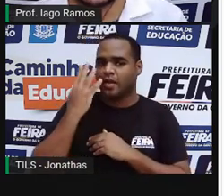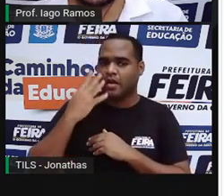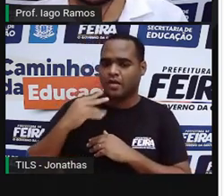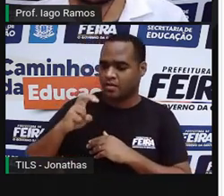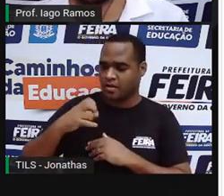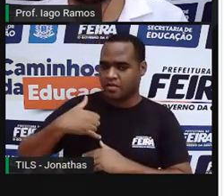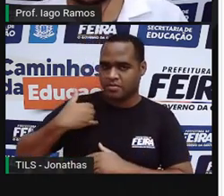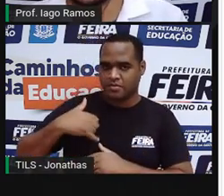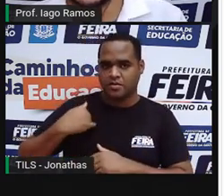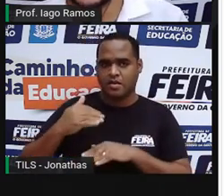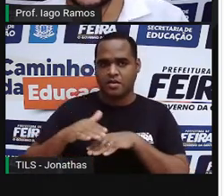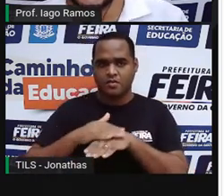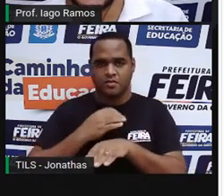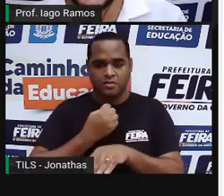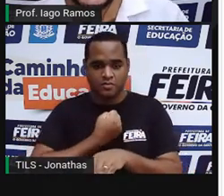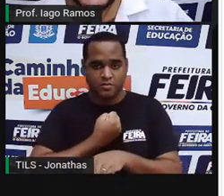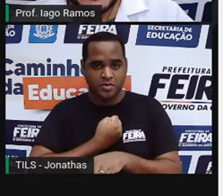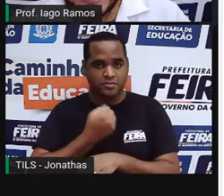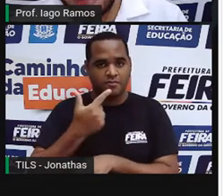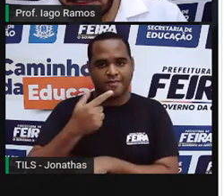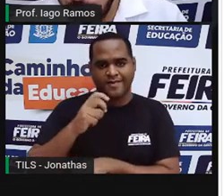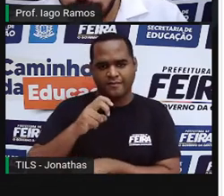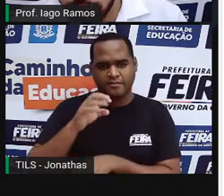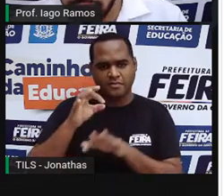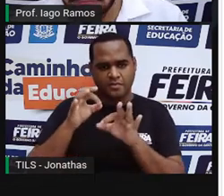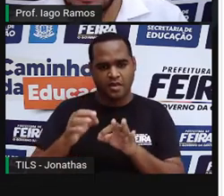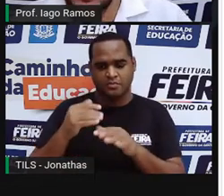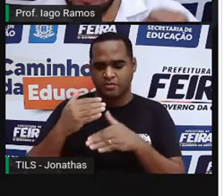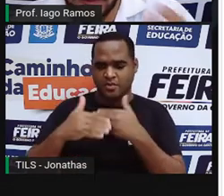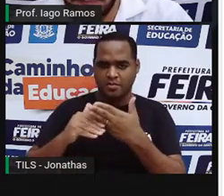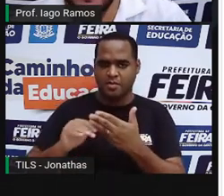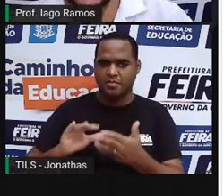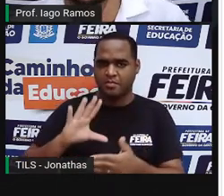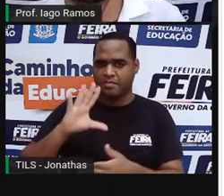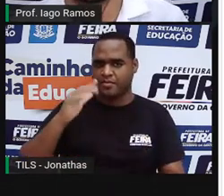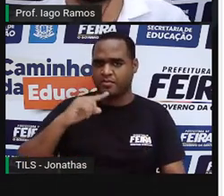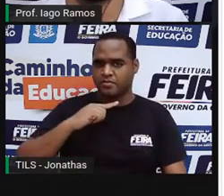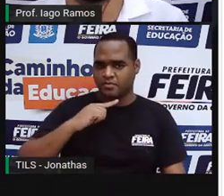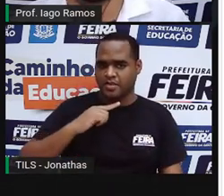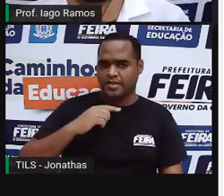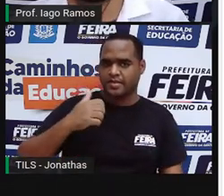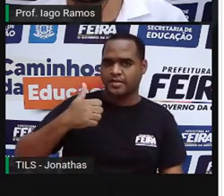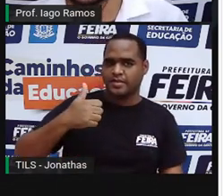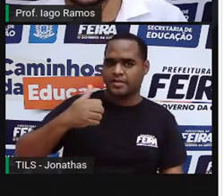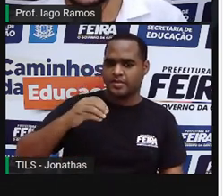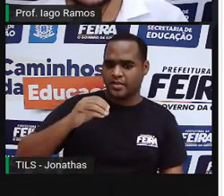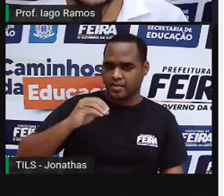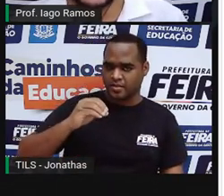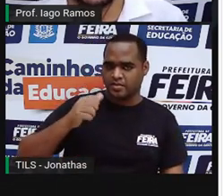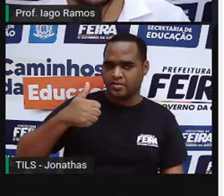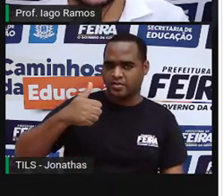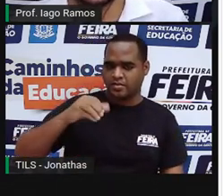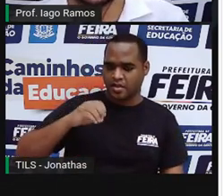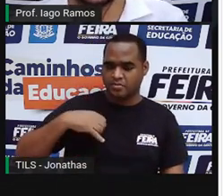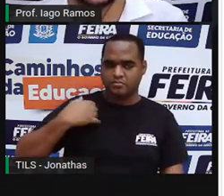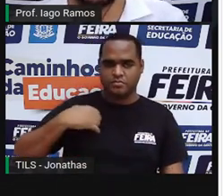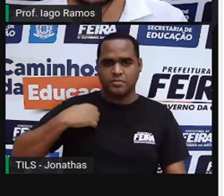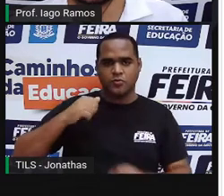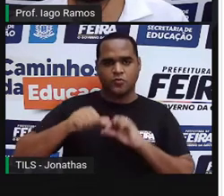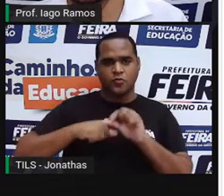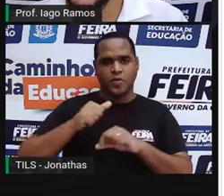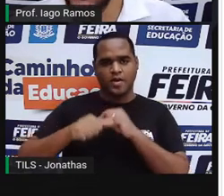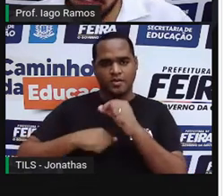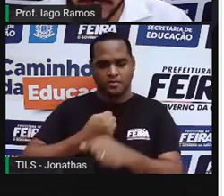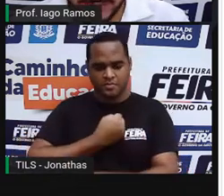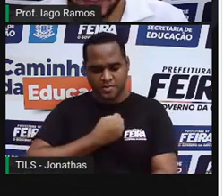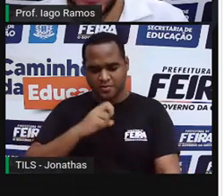anos calça o número 25, é certo? Isso sempre vai acontecer. Que quando essa criança chegar aos 10 anos, ela vai